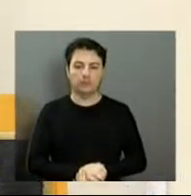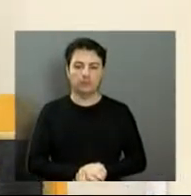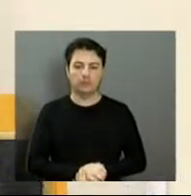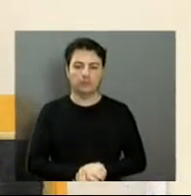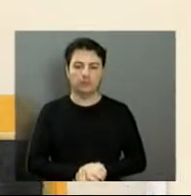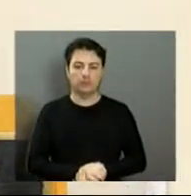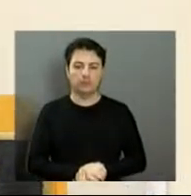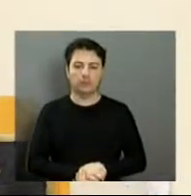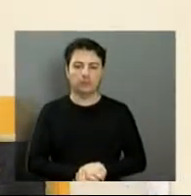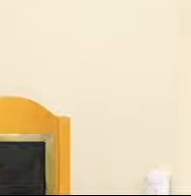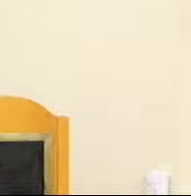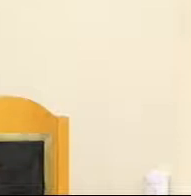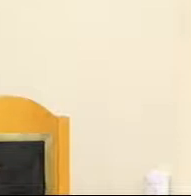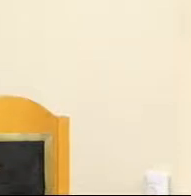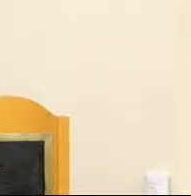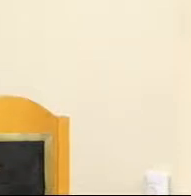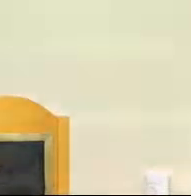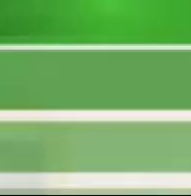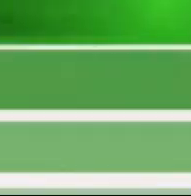Luísa, por favor.